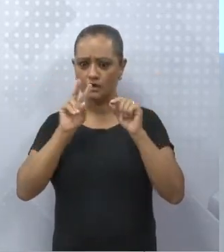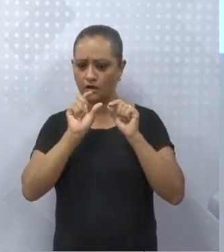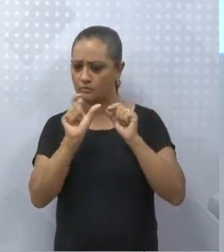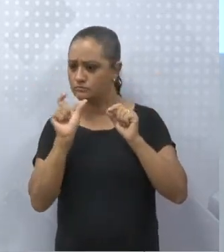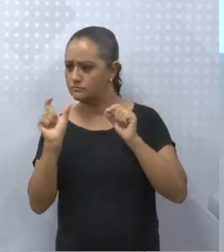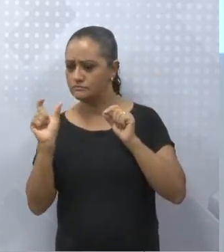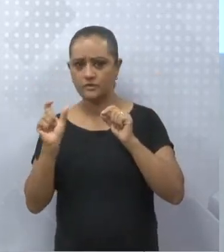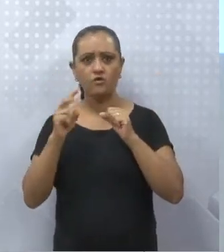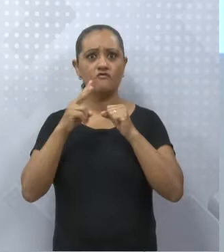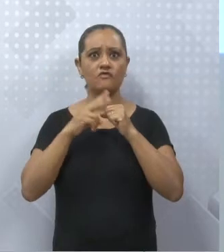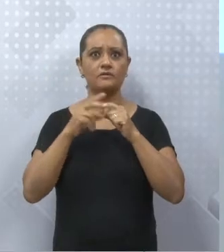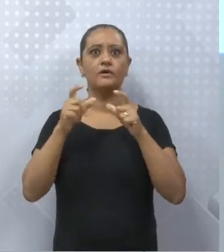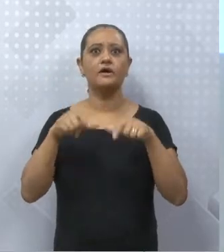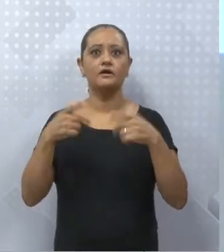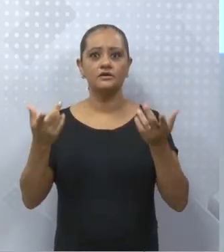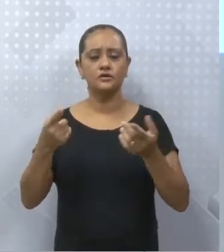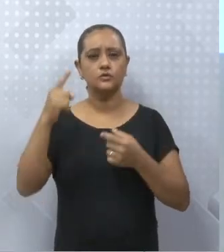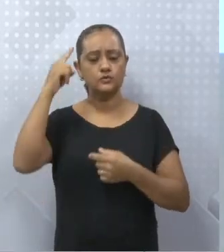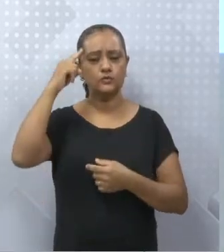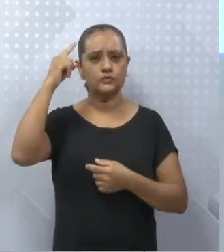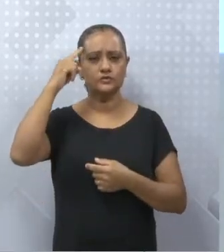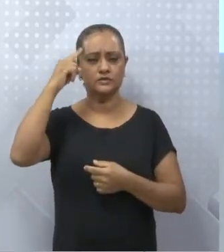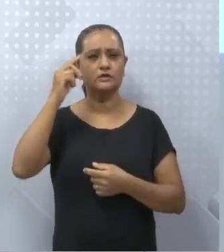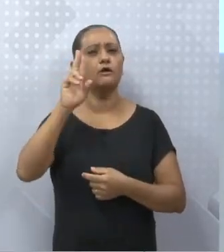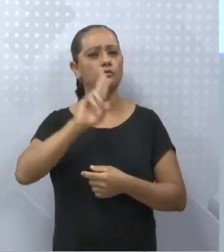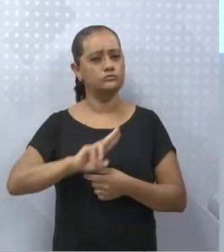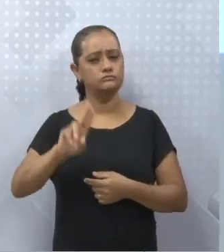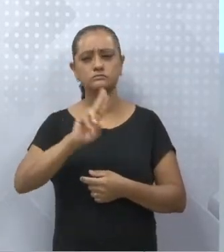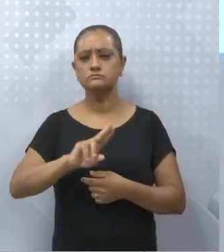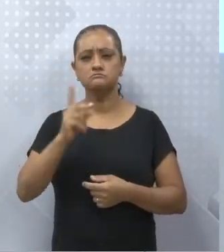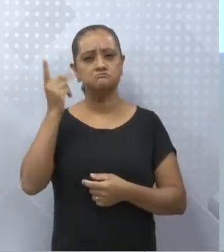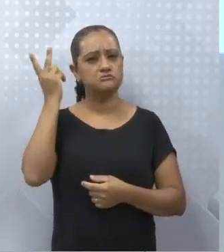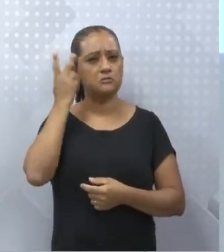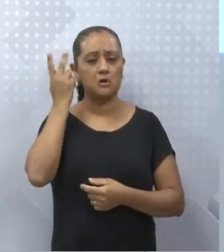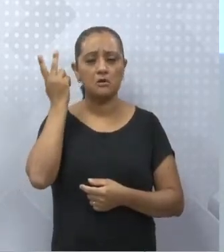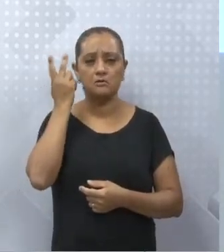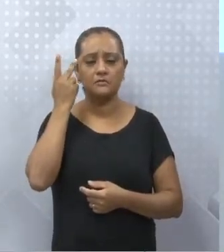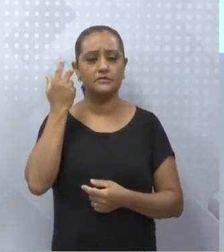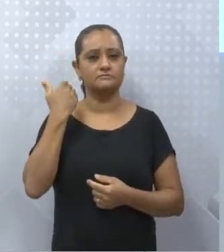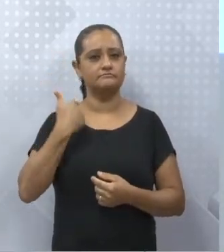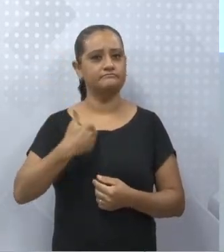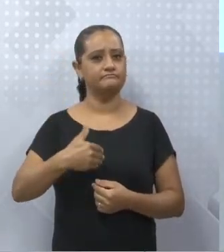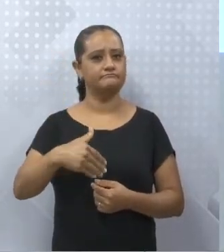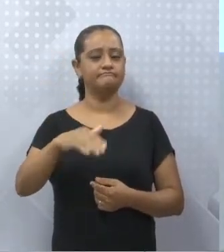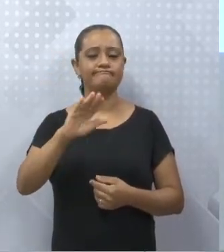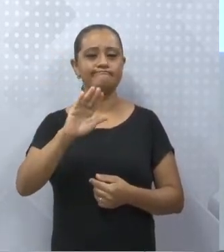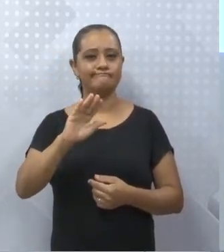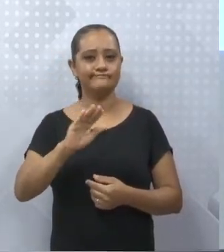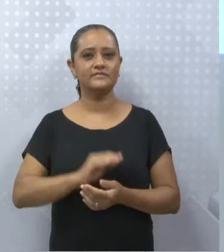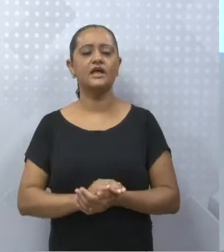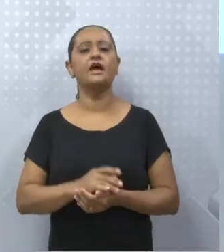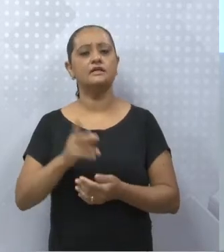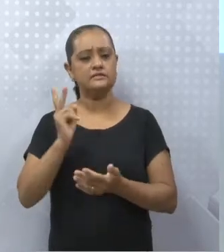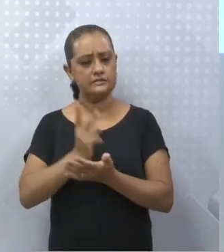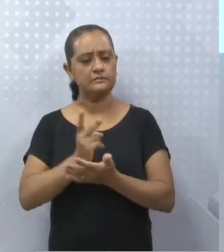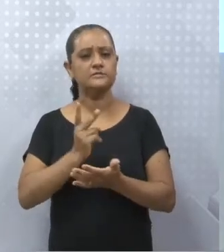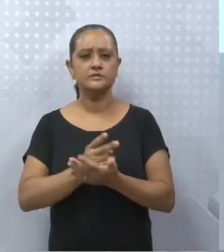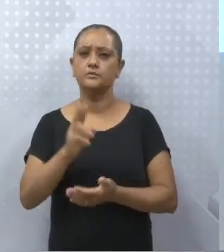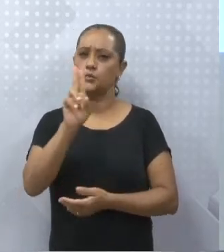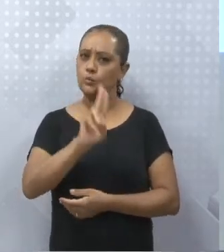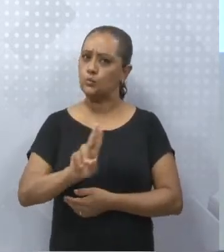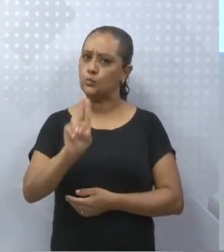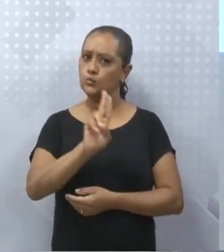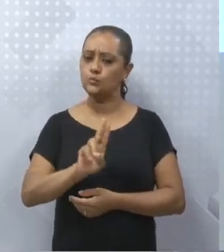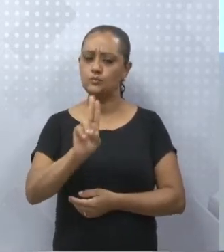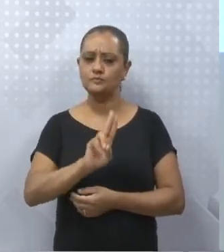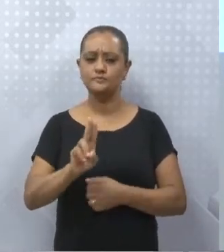no nosso dia a dia. Nós utilizamos verbos diariamente, nós fazemos uso demais do verbo. Então hoje nós vamos